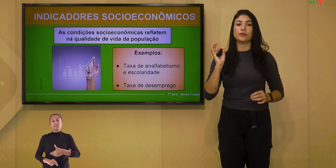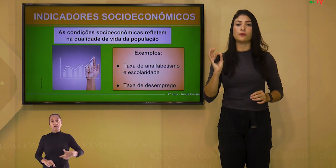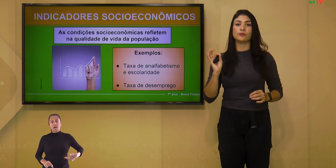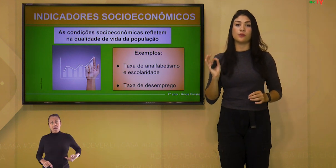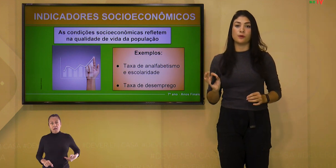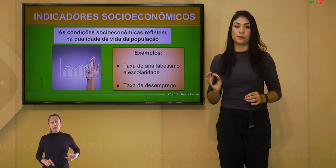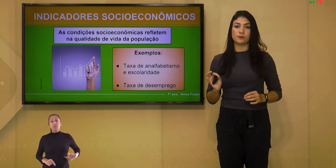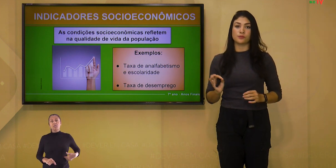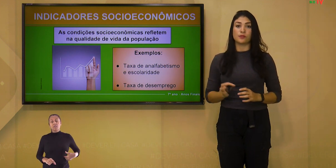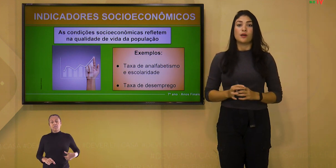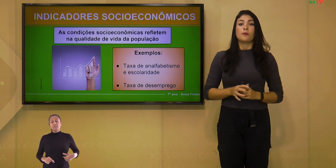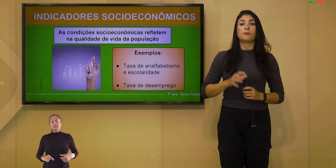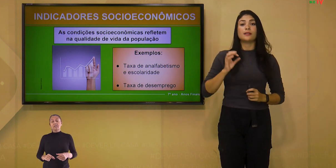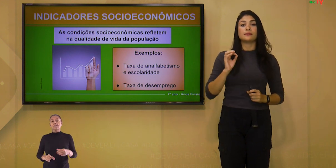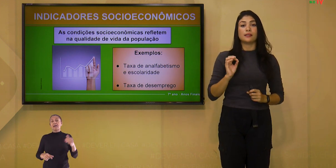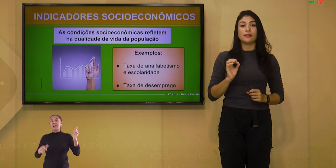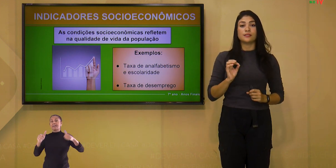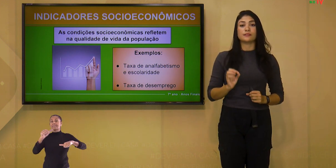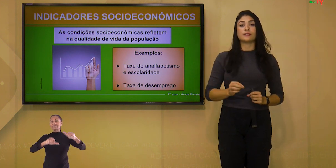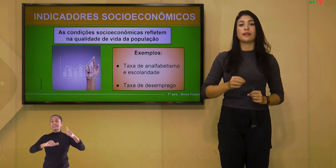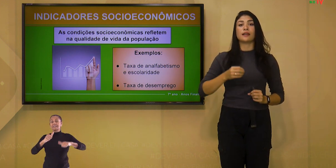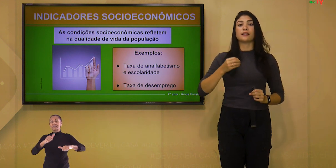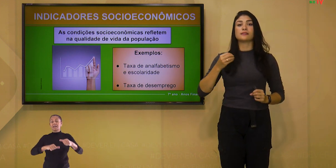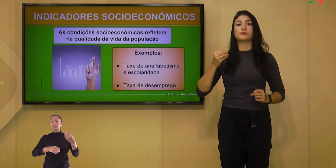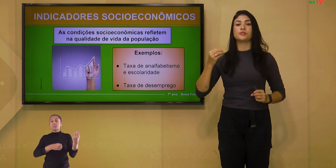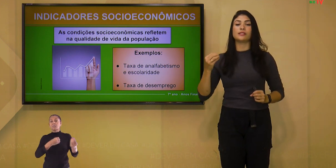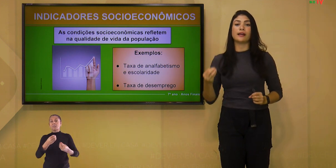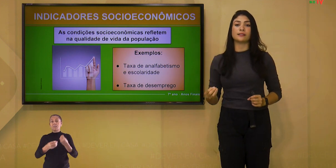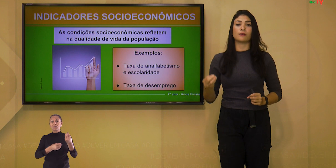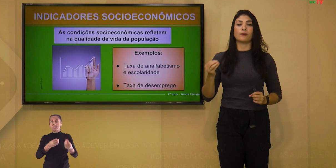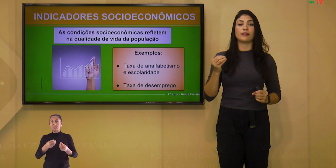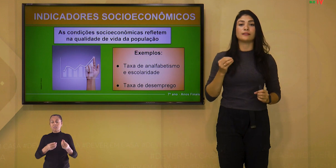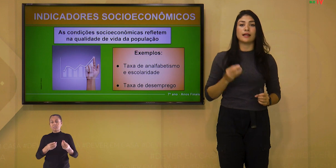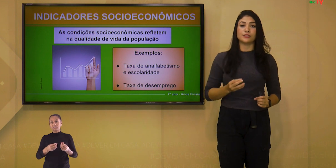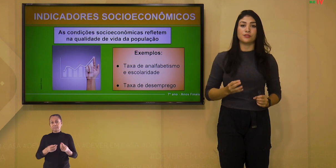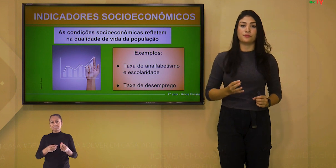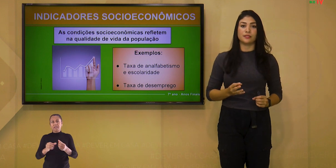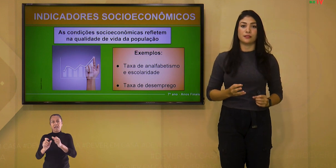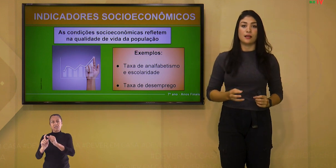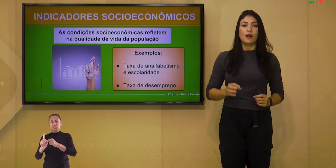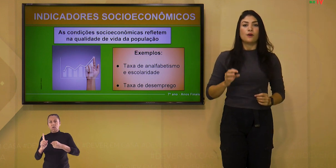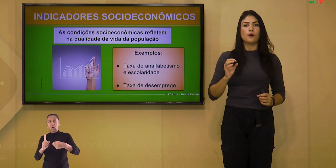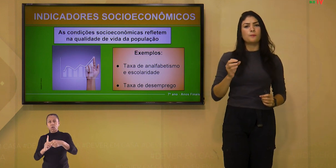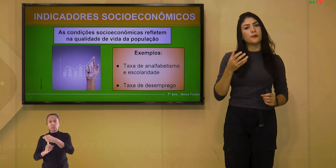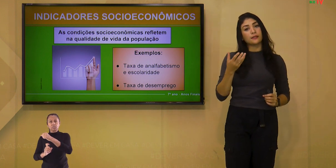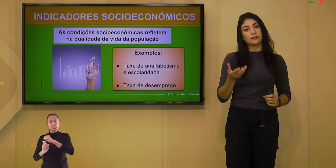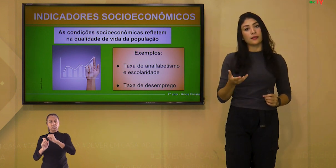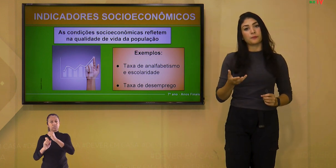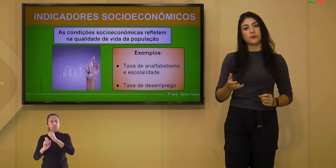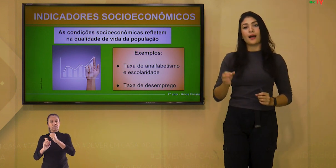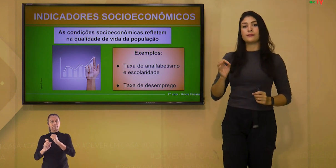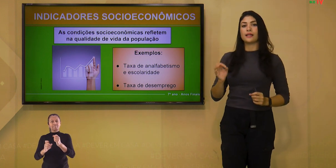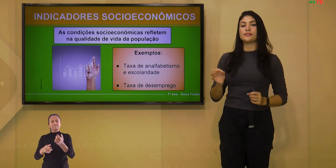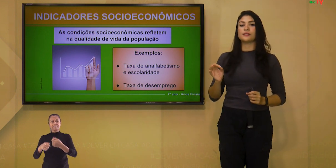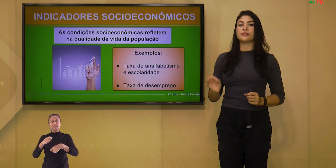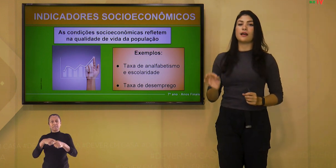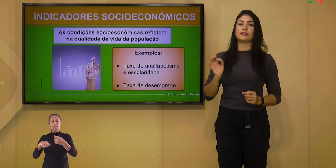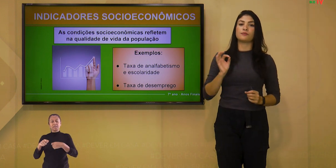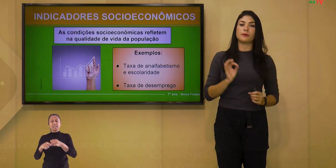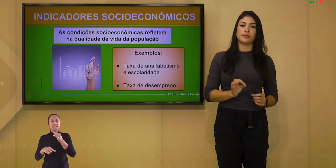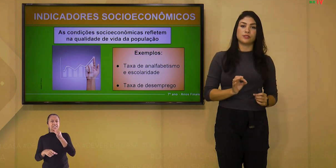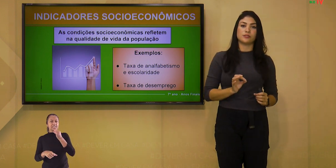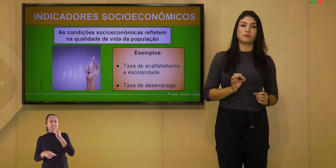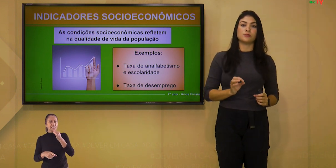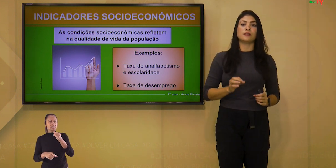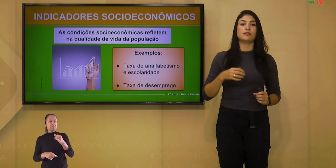socioeconômicos, pois estes têm relação direta com a qualidade de vida, como por exemplo, a taxa de